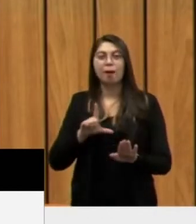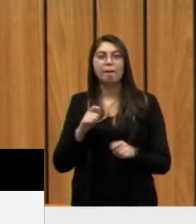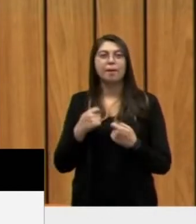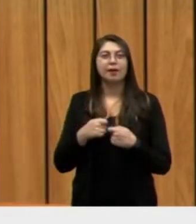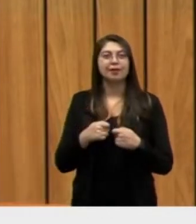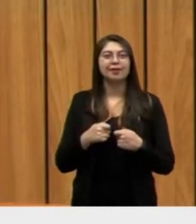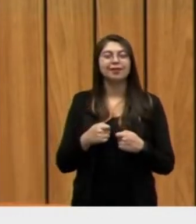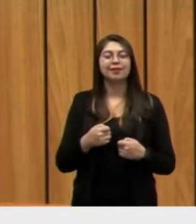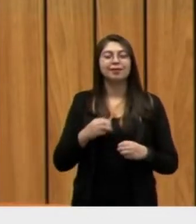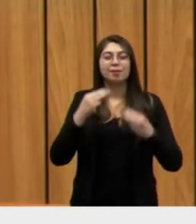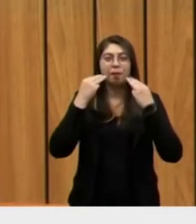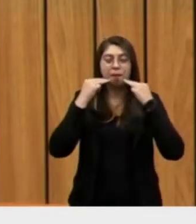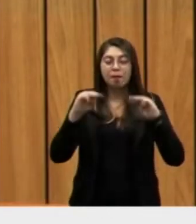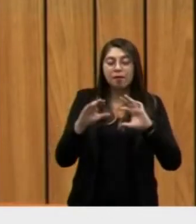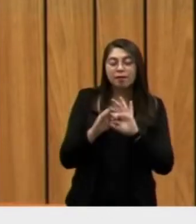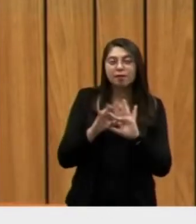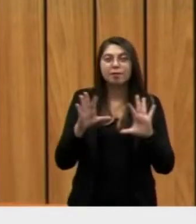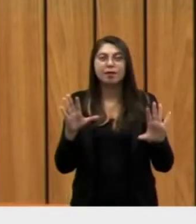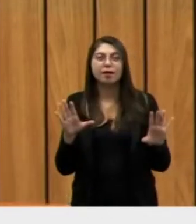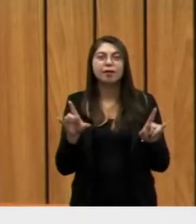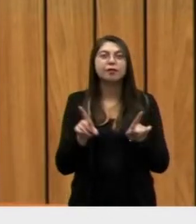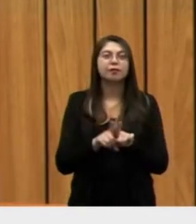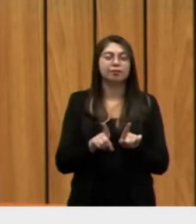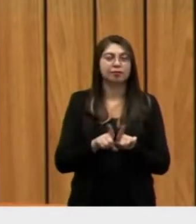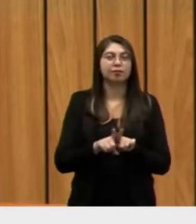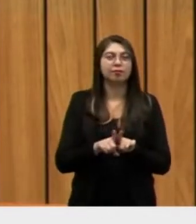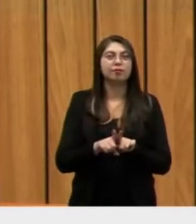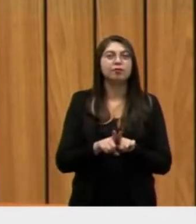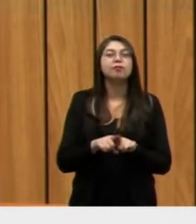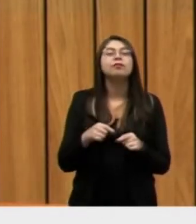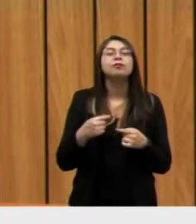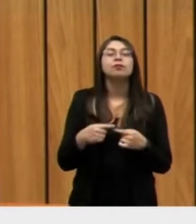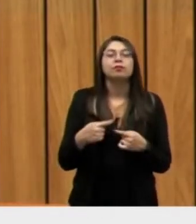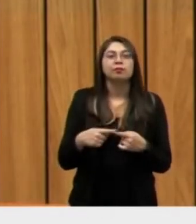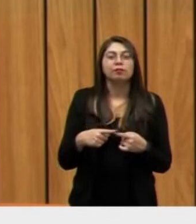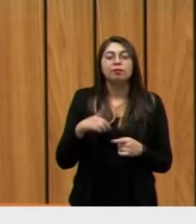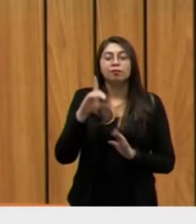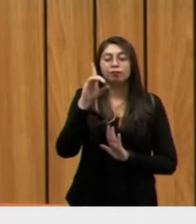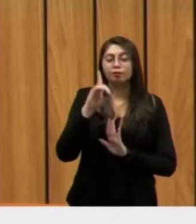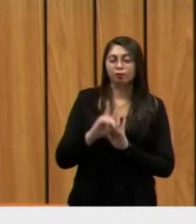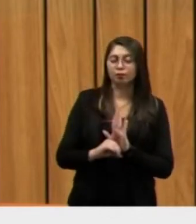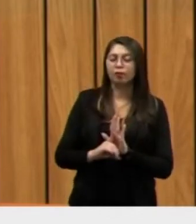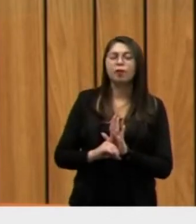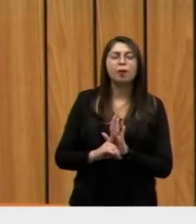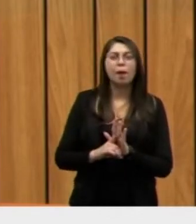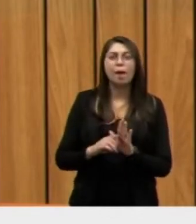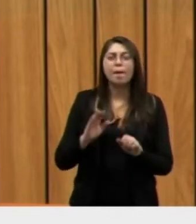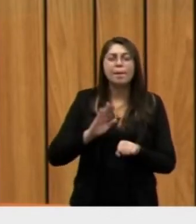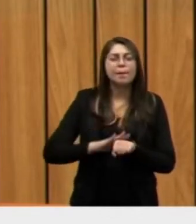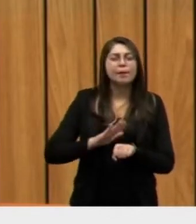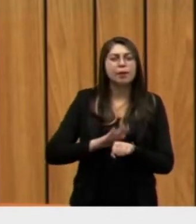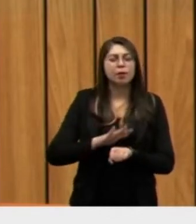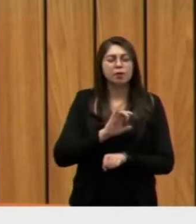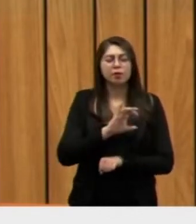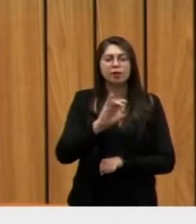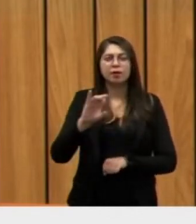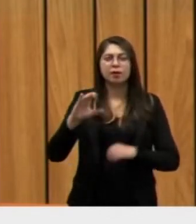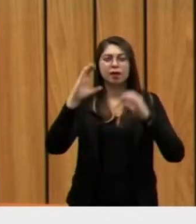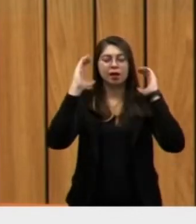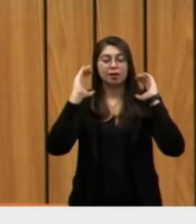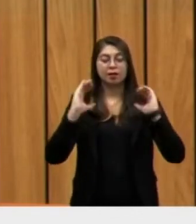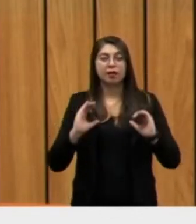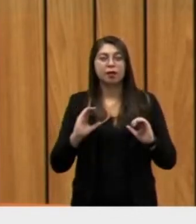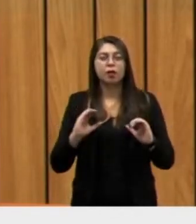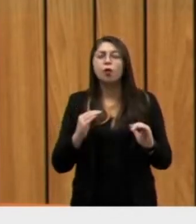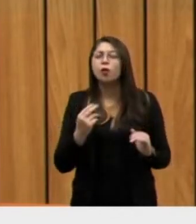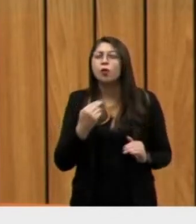medida em que esse direito, por traduzir uma prerrogativa inalienável dos cidadãos, não pode sofrer restrições nem